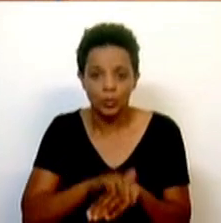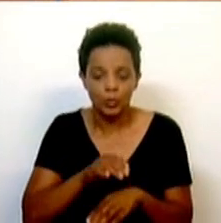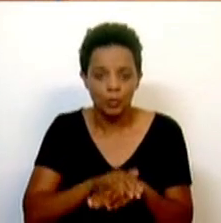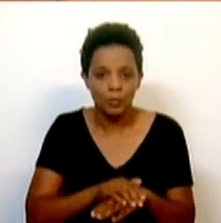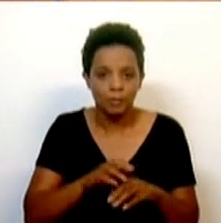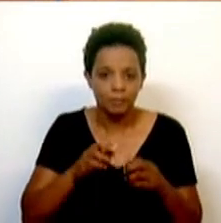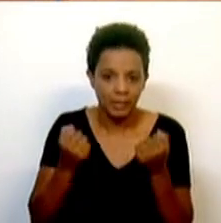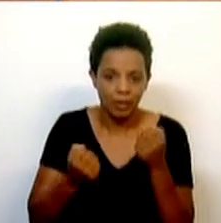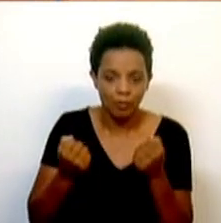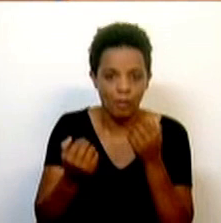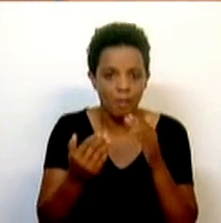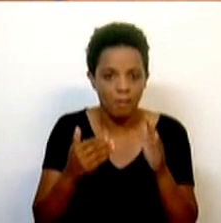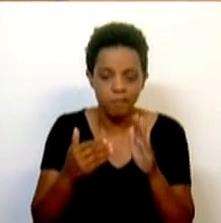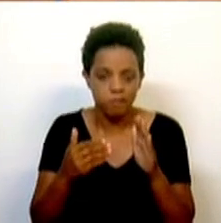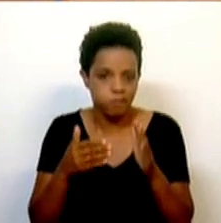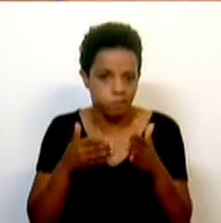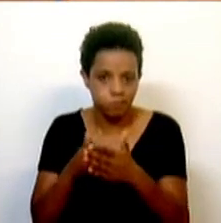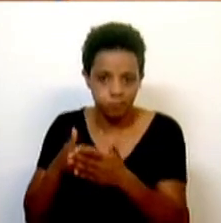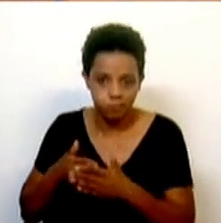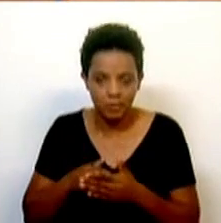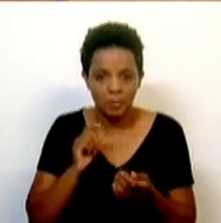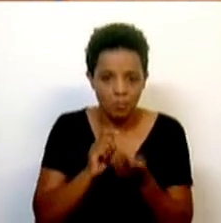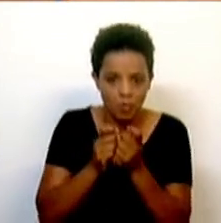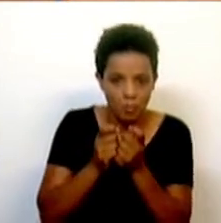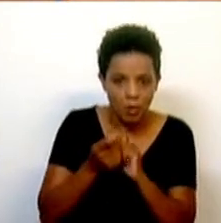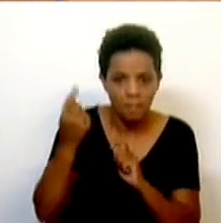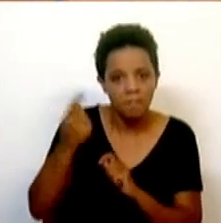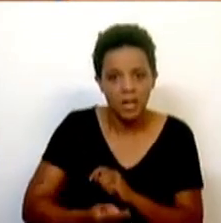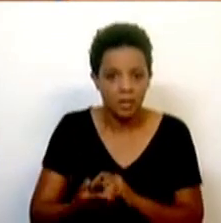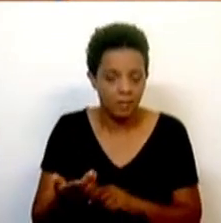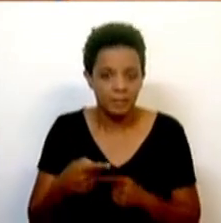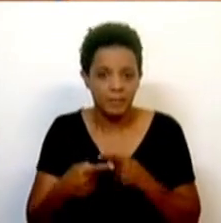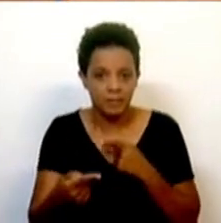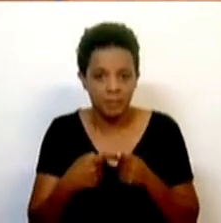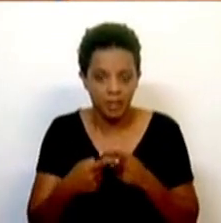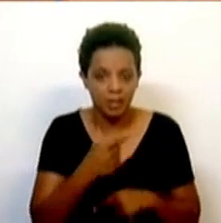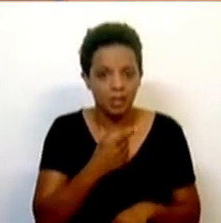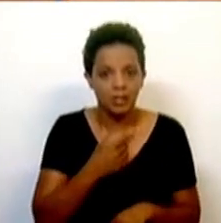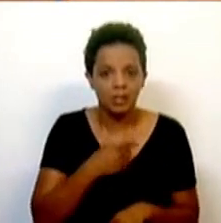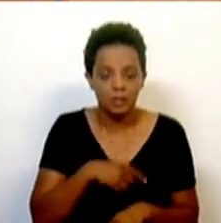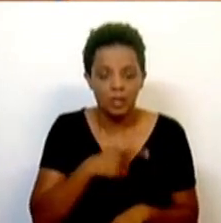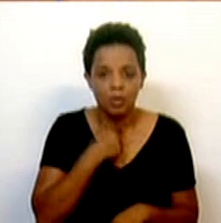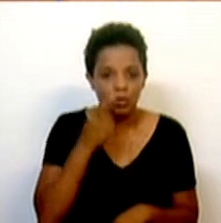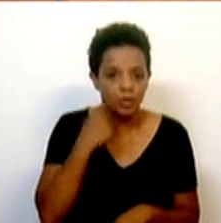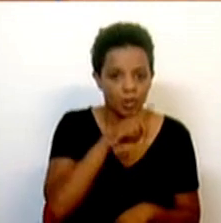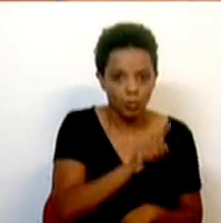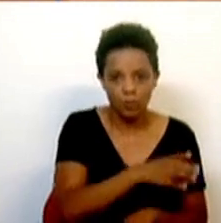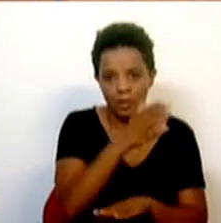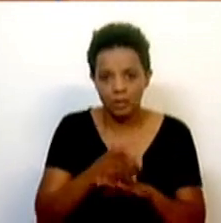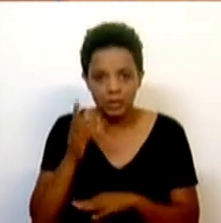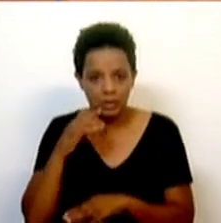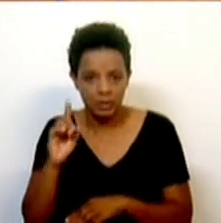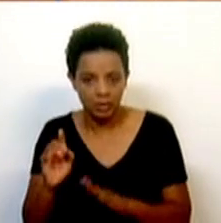constrangimentos, com os ajustes que inevitavelmente vamos ter que fazer na semana de 1 a 6 de agosto, mas